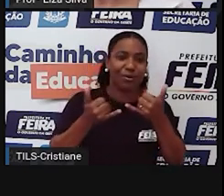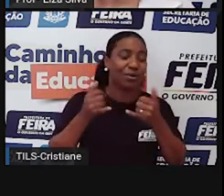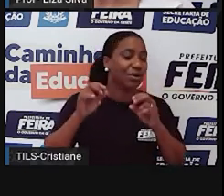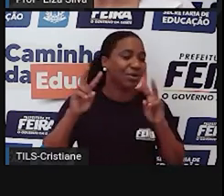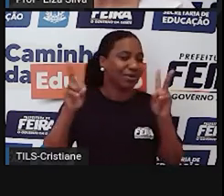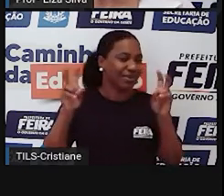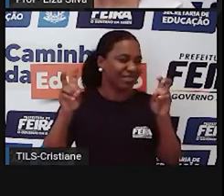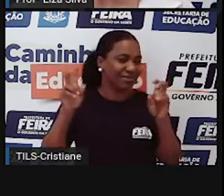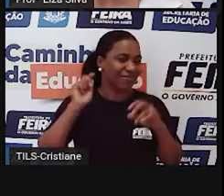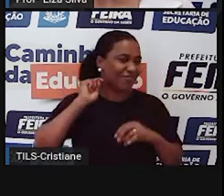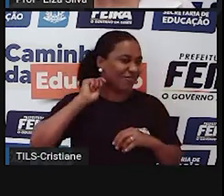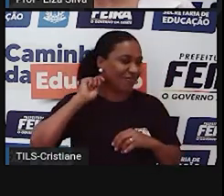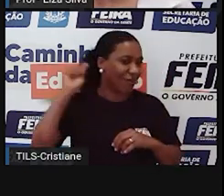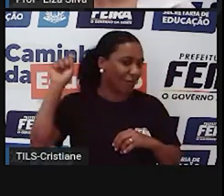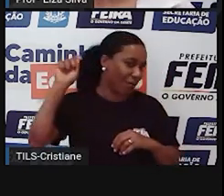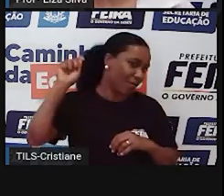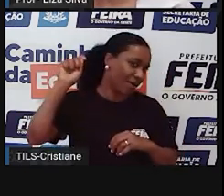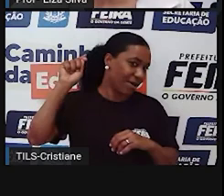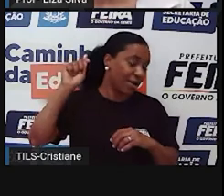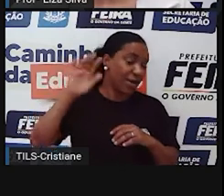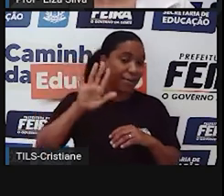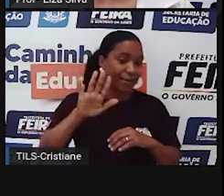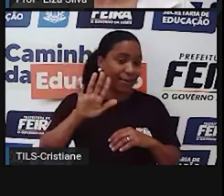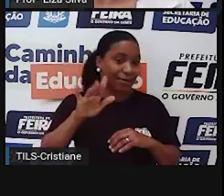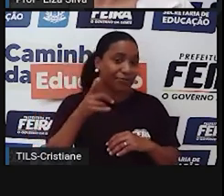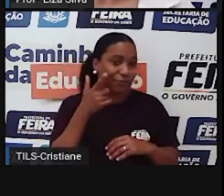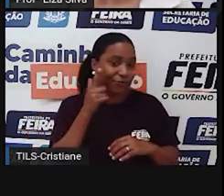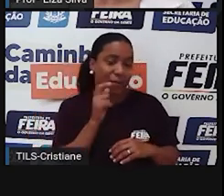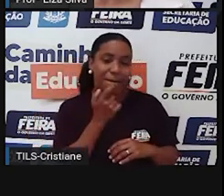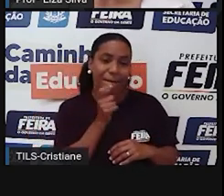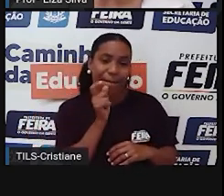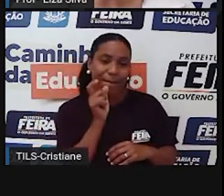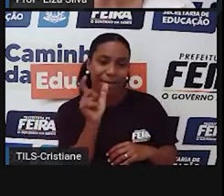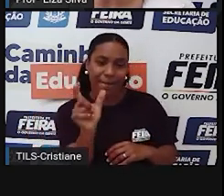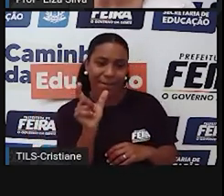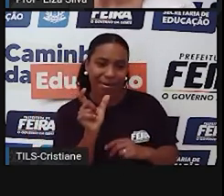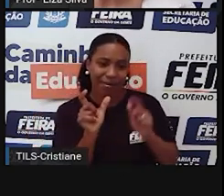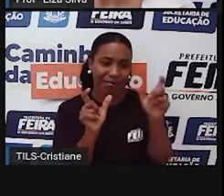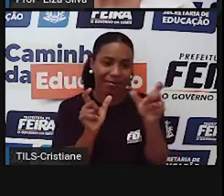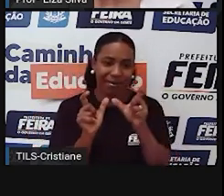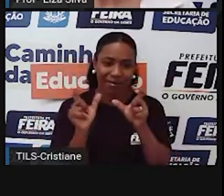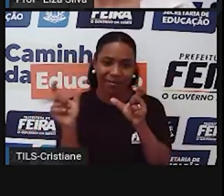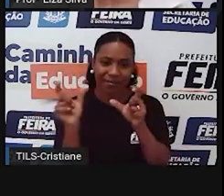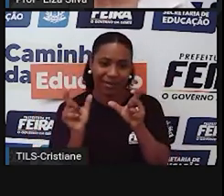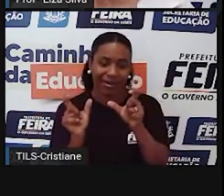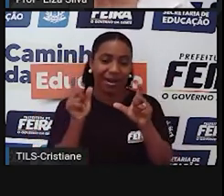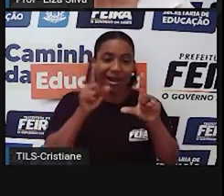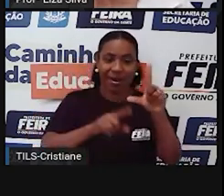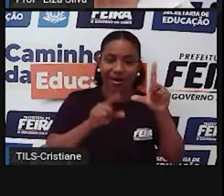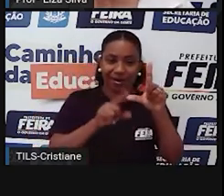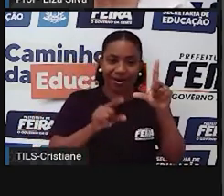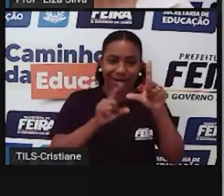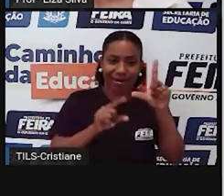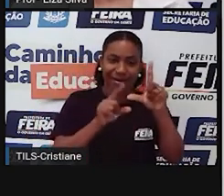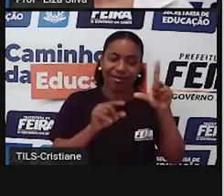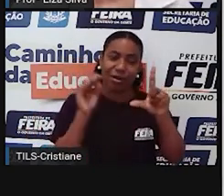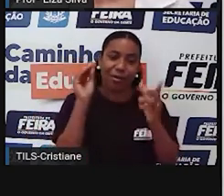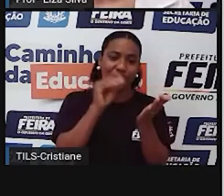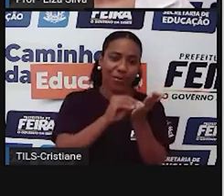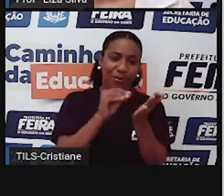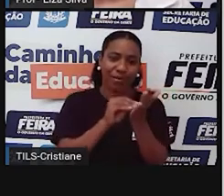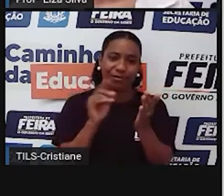Então, vocês irão completar a palavra escolhendo as letras corretas. E a partir daí, nós vamos descobrir